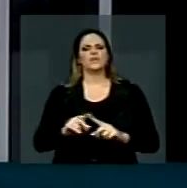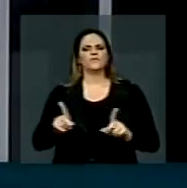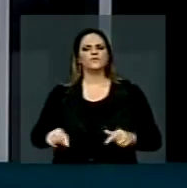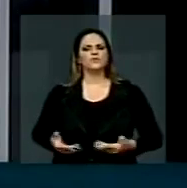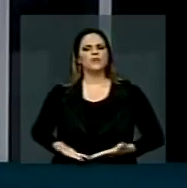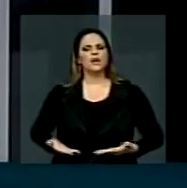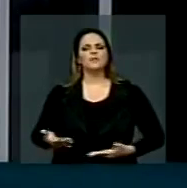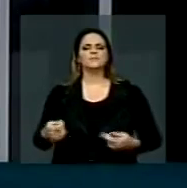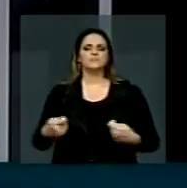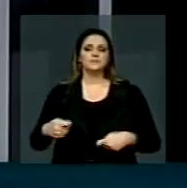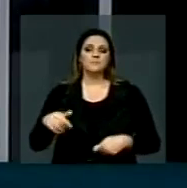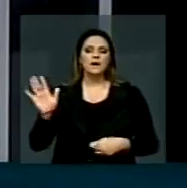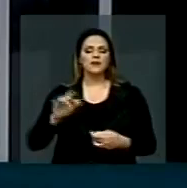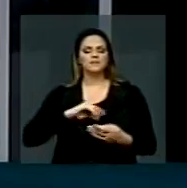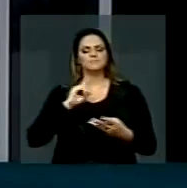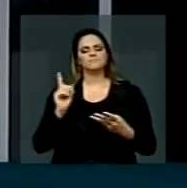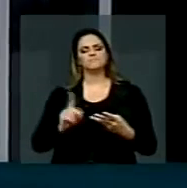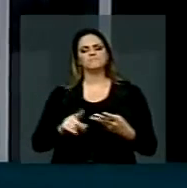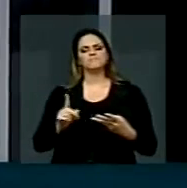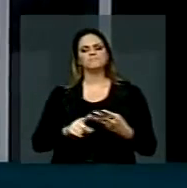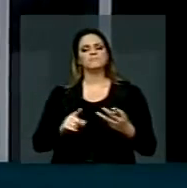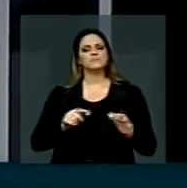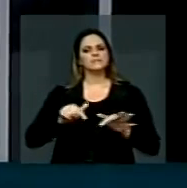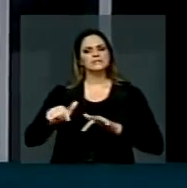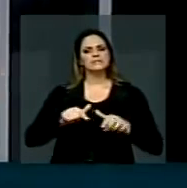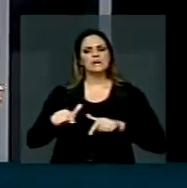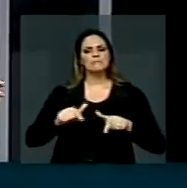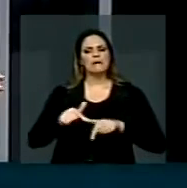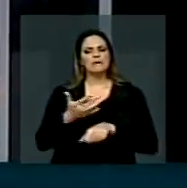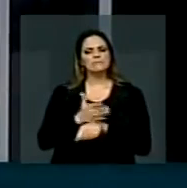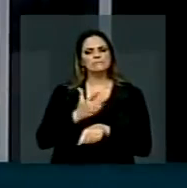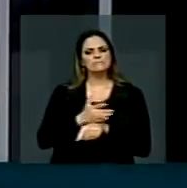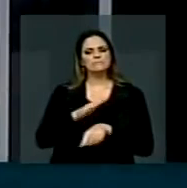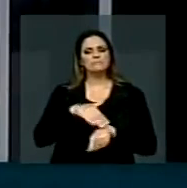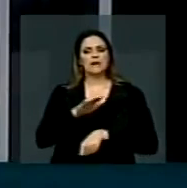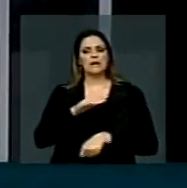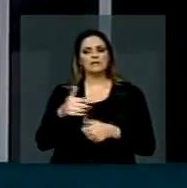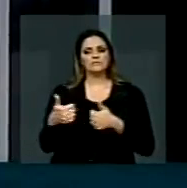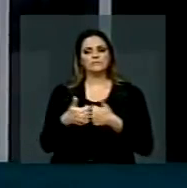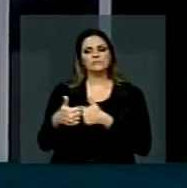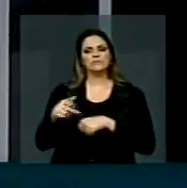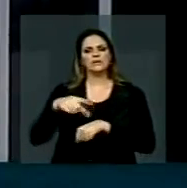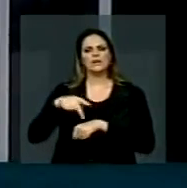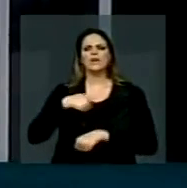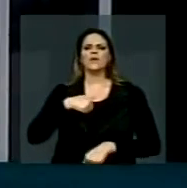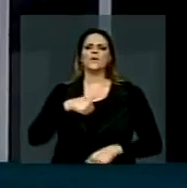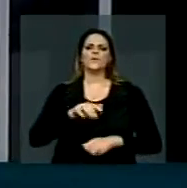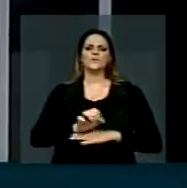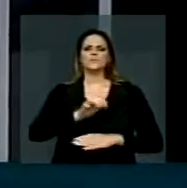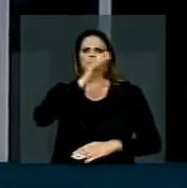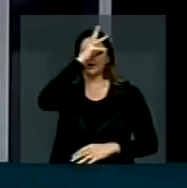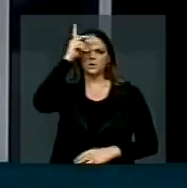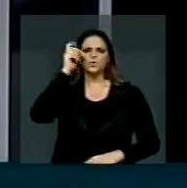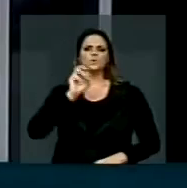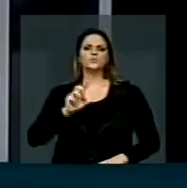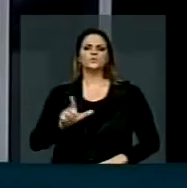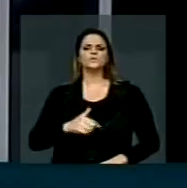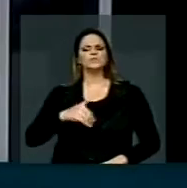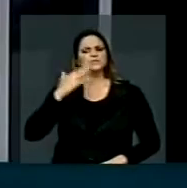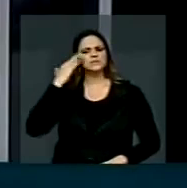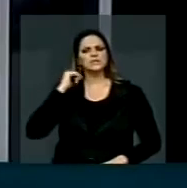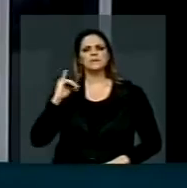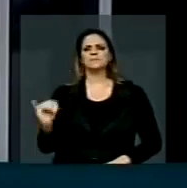ao aprimoramento da sua função nas fronteiras. Eu, que sou de Mato Grosso do Sul, sinto na pele quão é importante